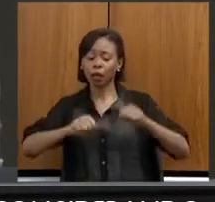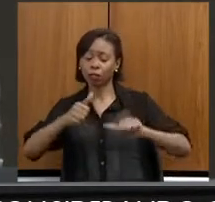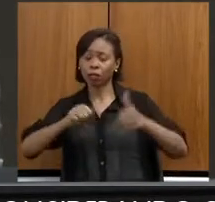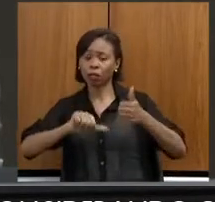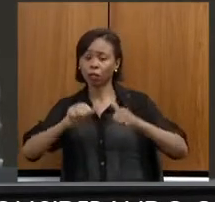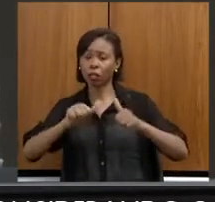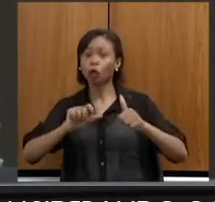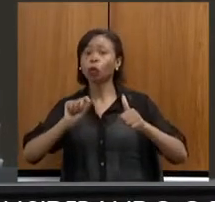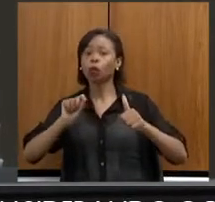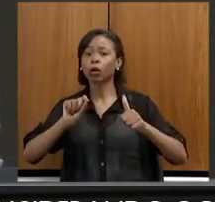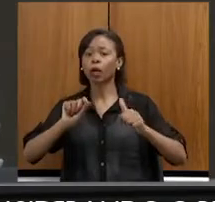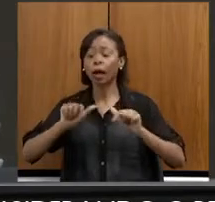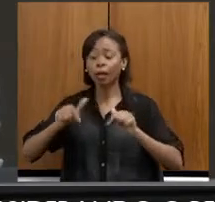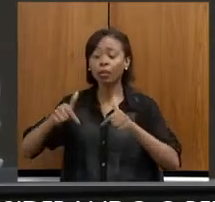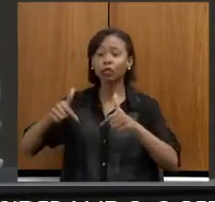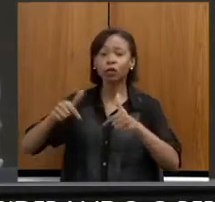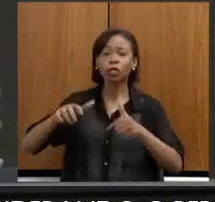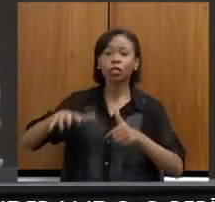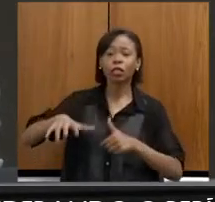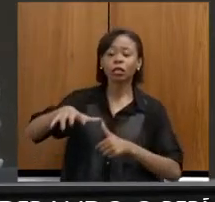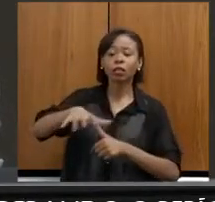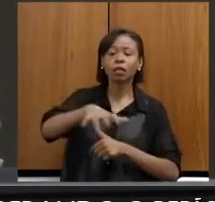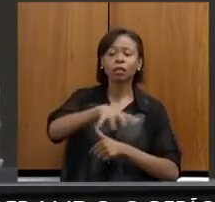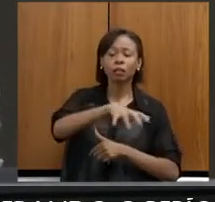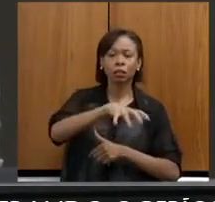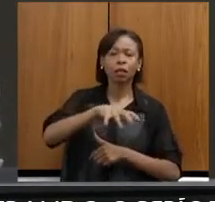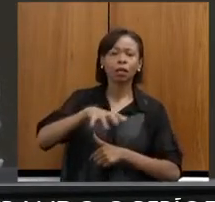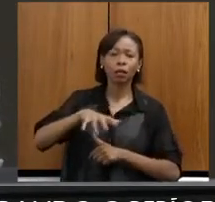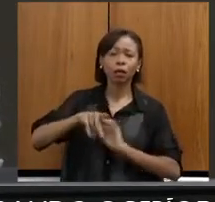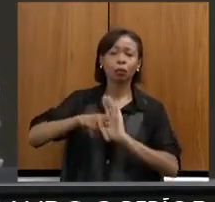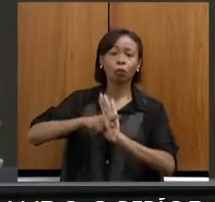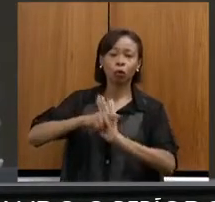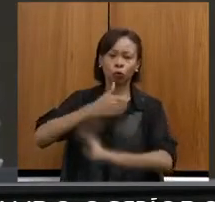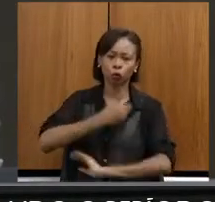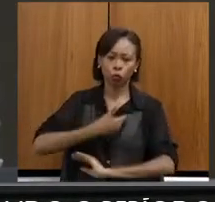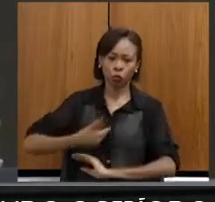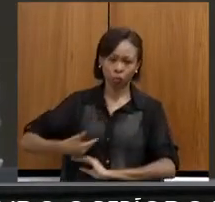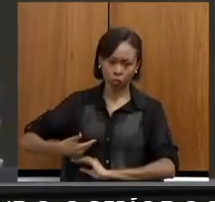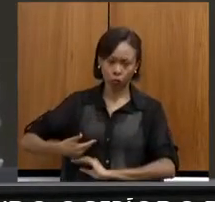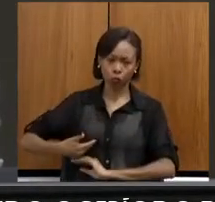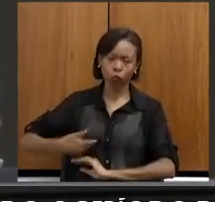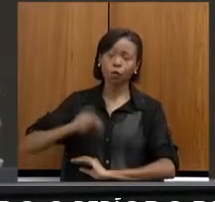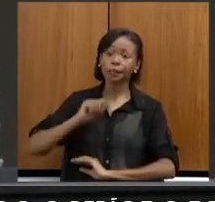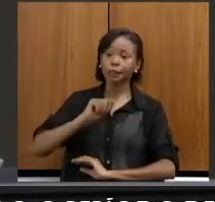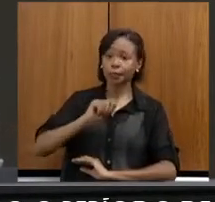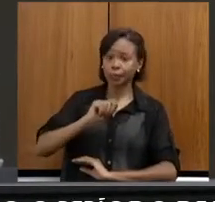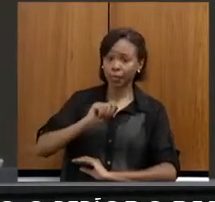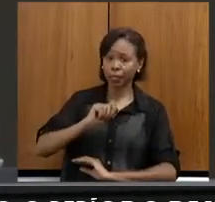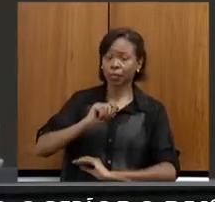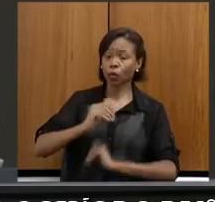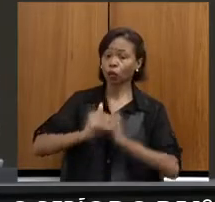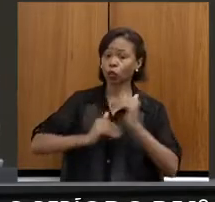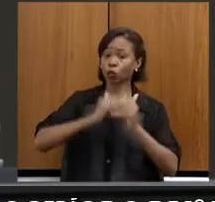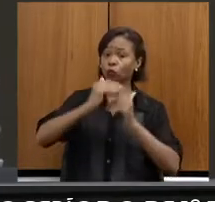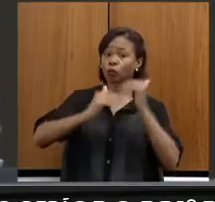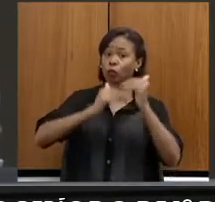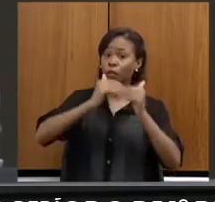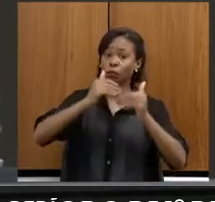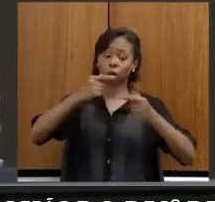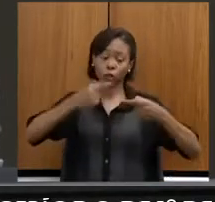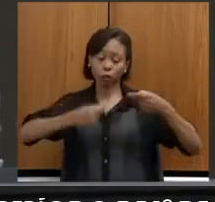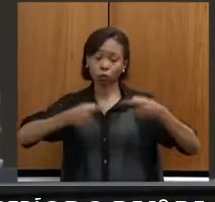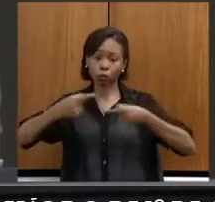setoriais a cargo do Estado relativas ao fomento das políticas